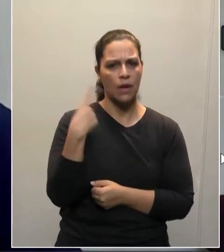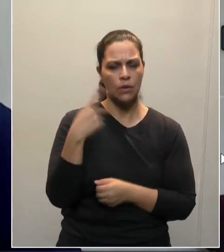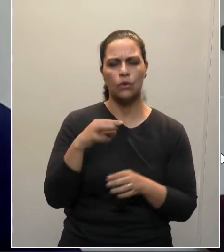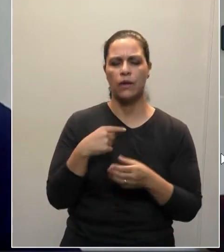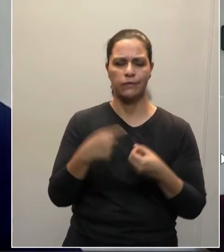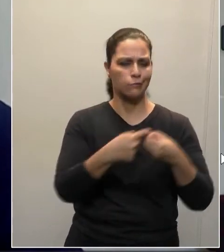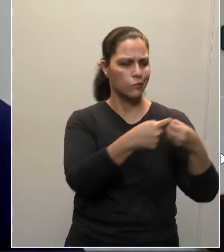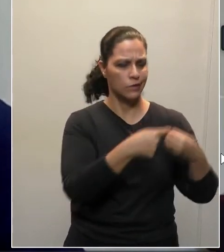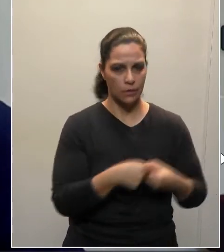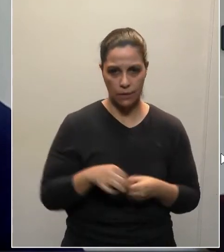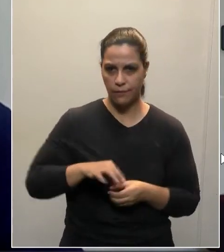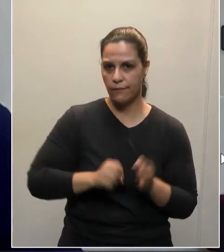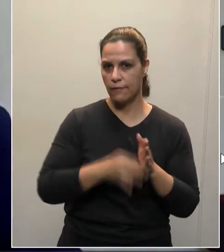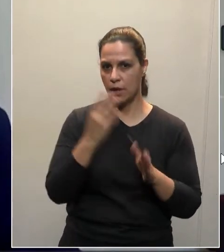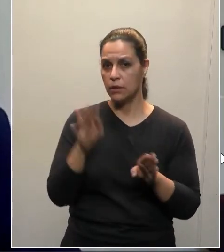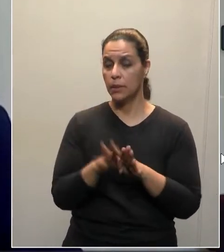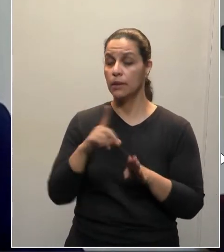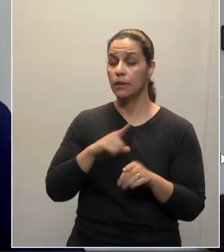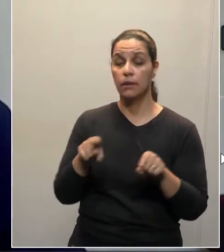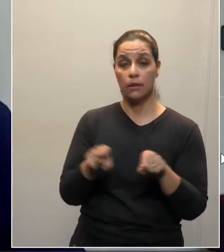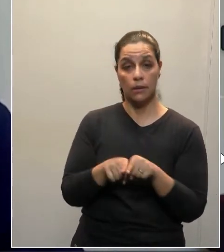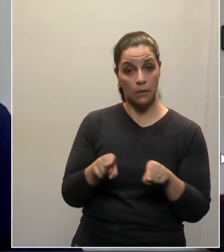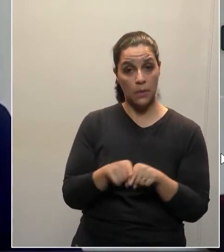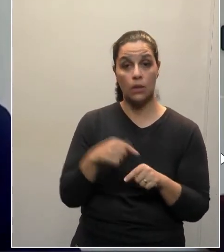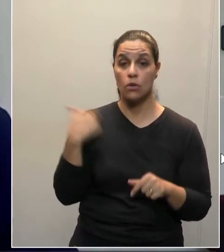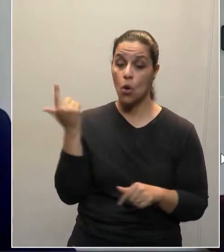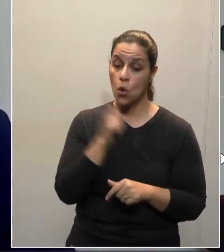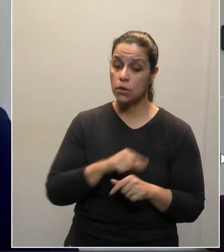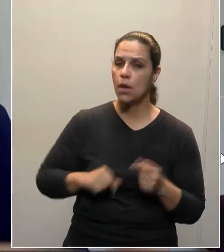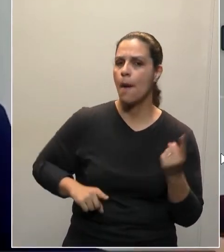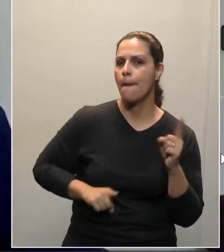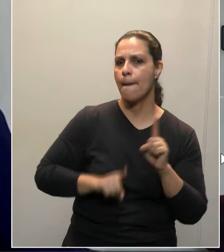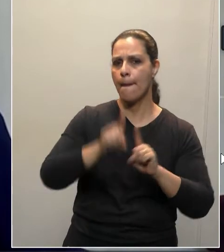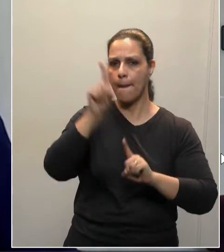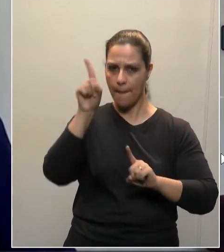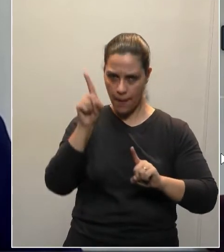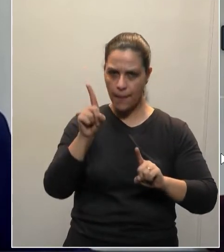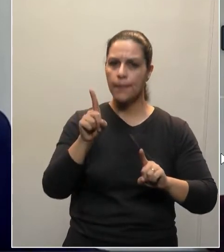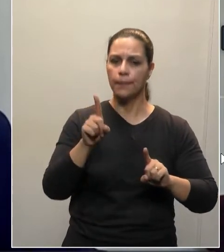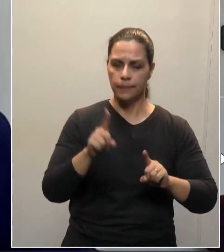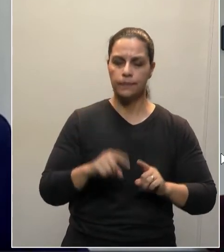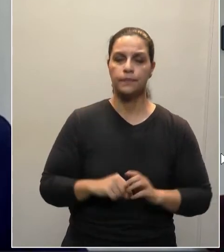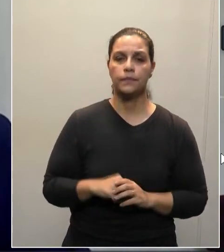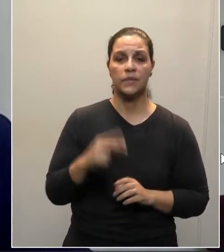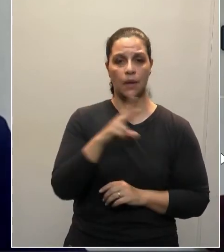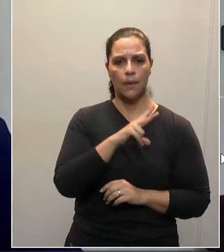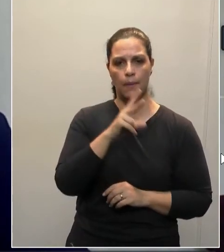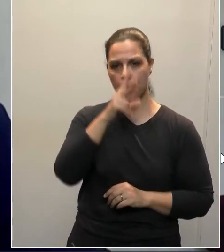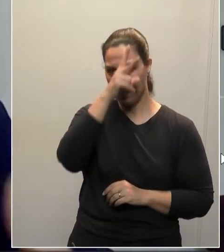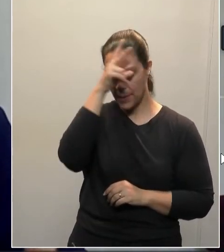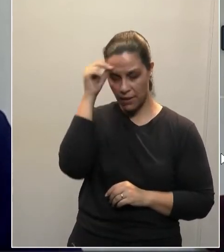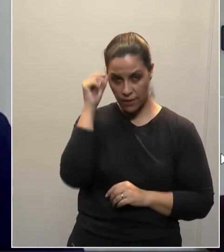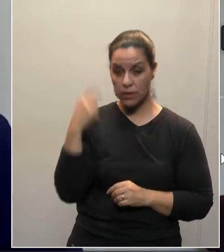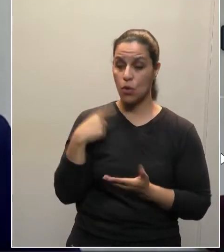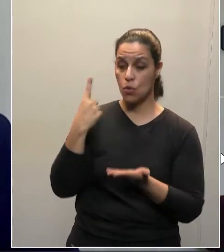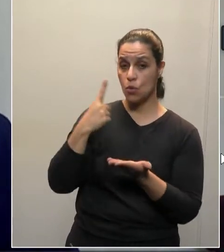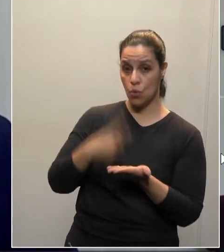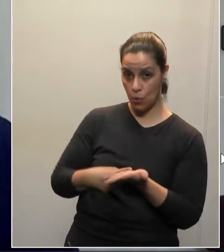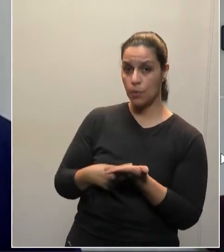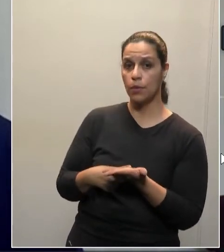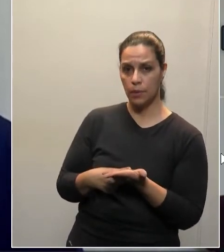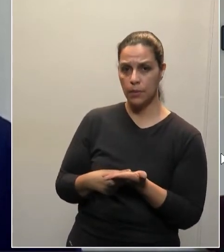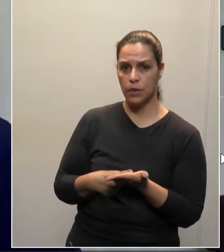vereadores em vários lugares. E tivemos também êxito na eleição de prefeitos e prefeitas, que têm o compromisso